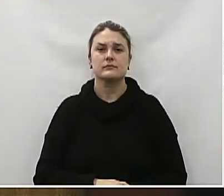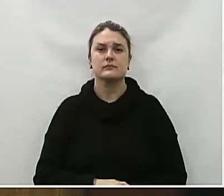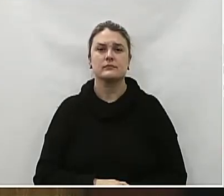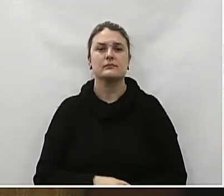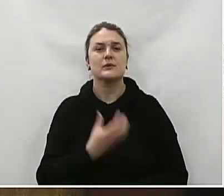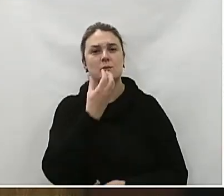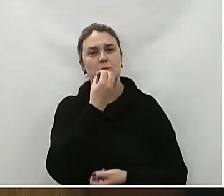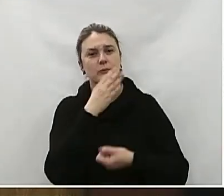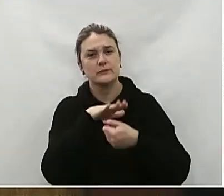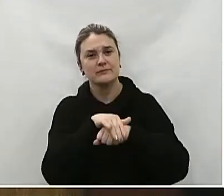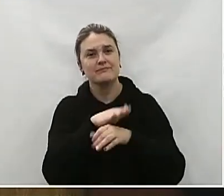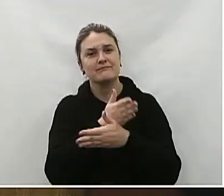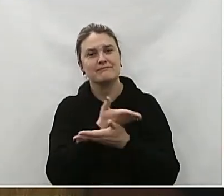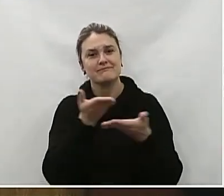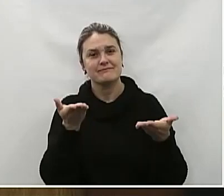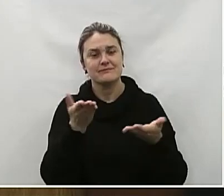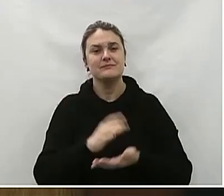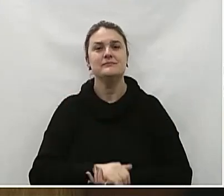Boa noite a todos